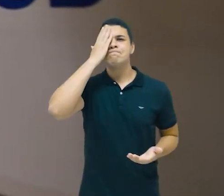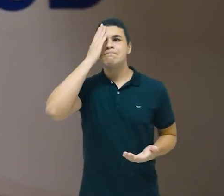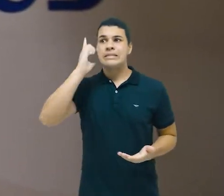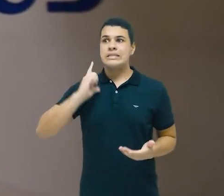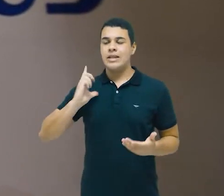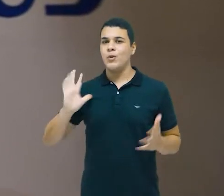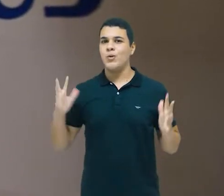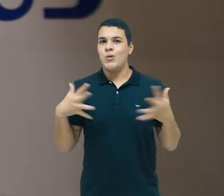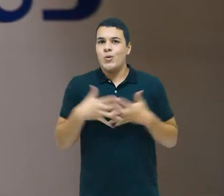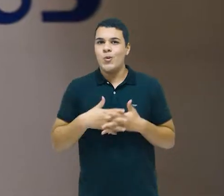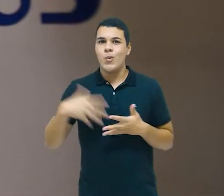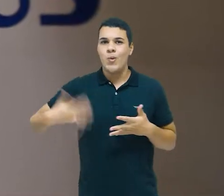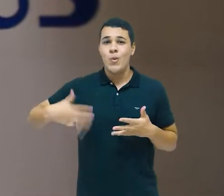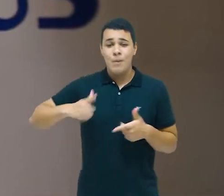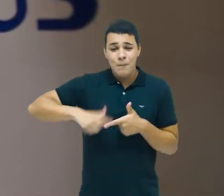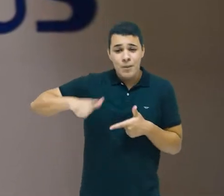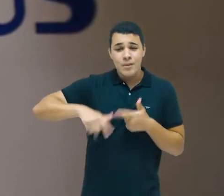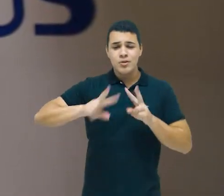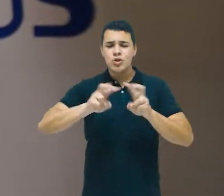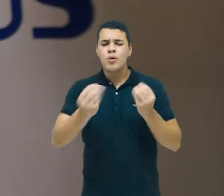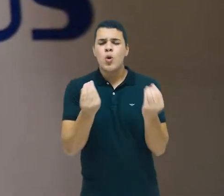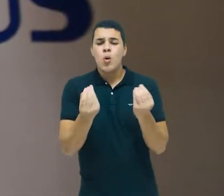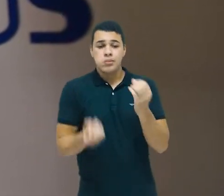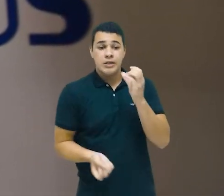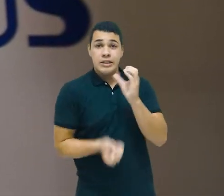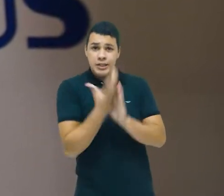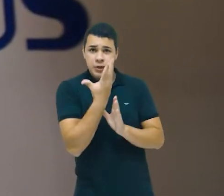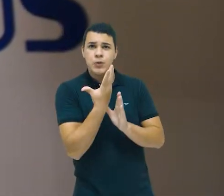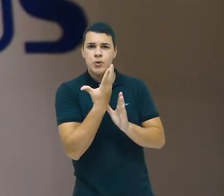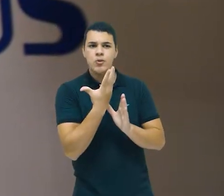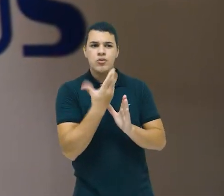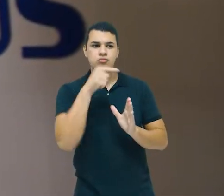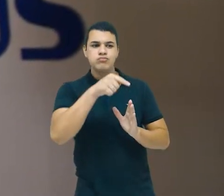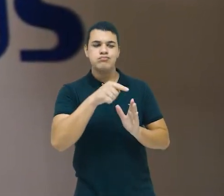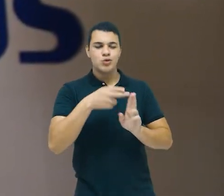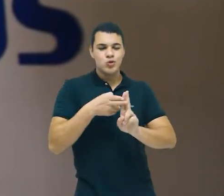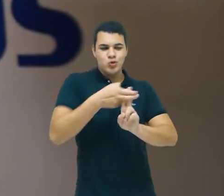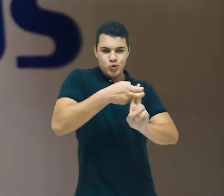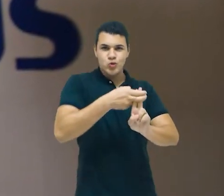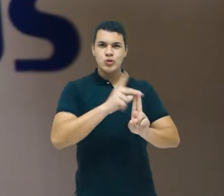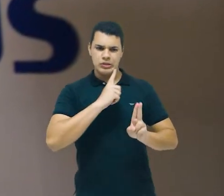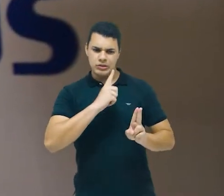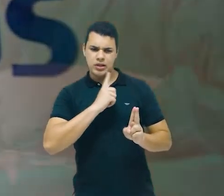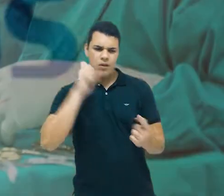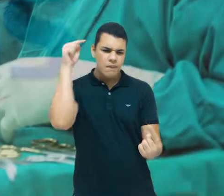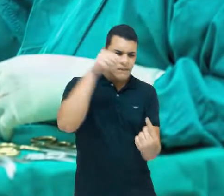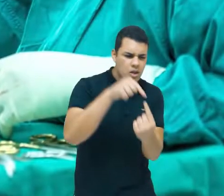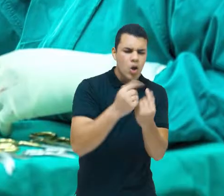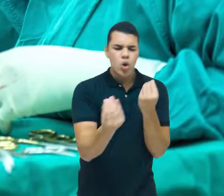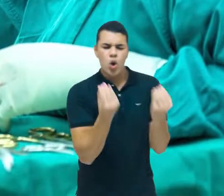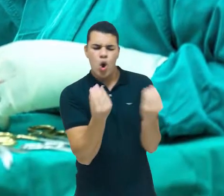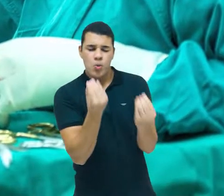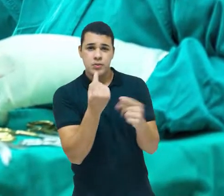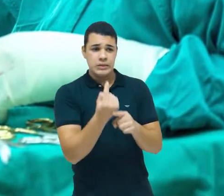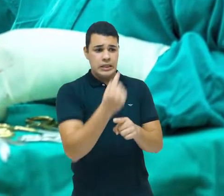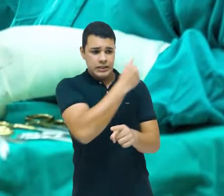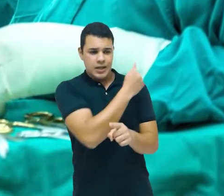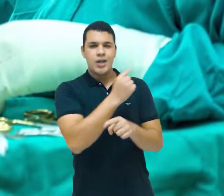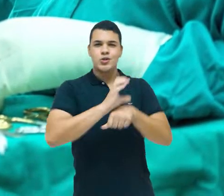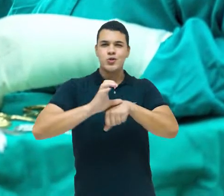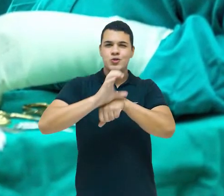complexidade em torno da estruturação do sistema de saúde brasileiro. Desde a Constituição de